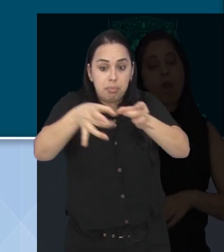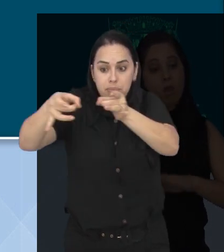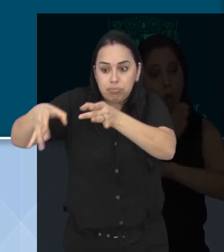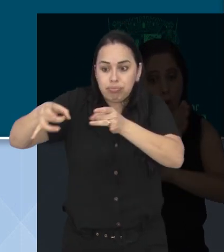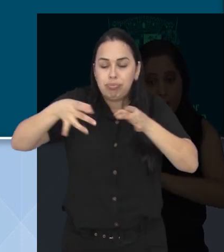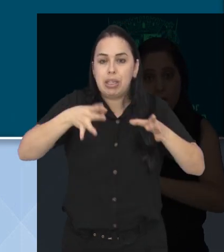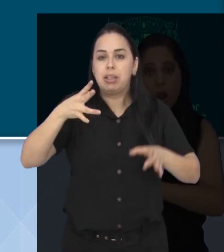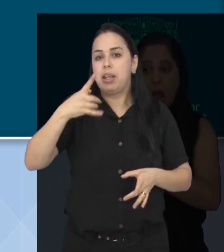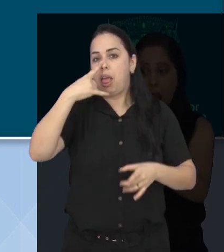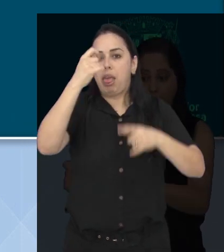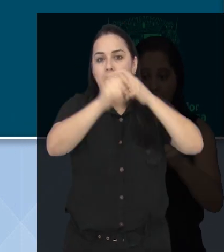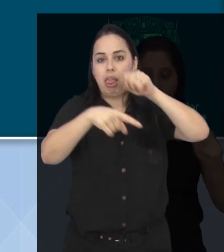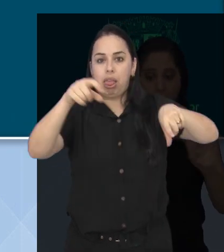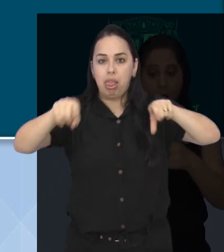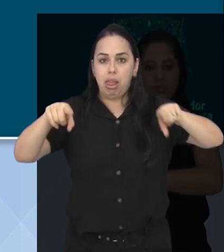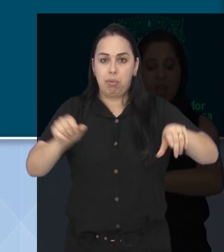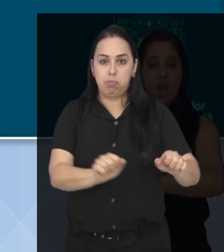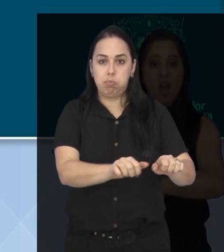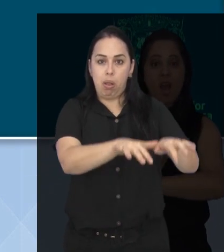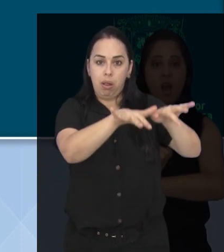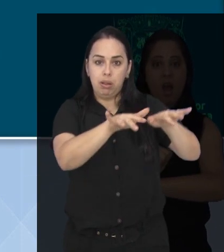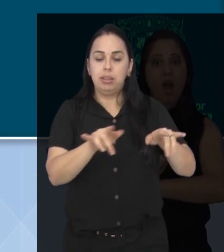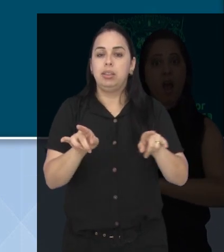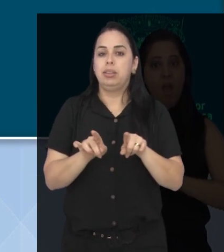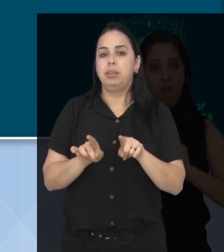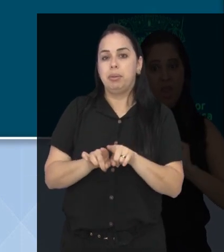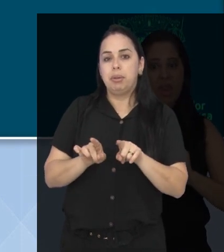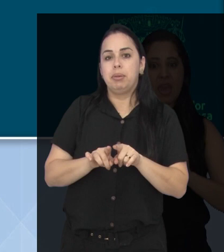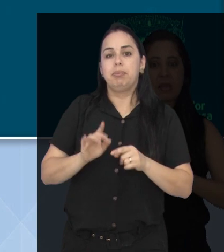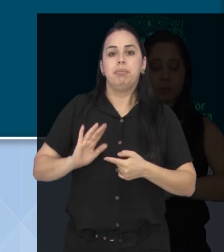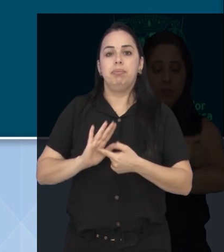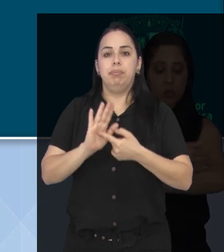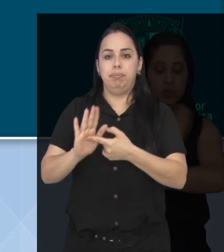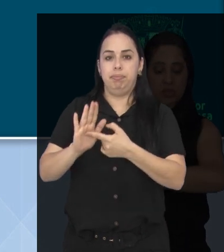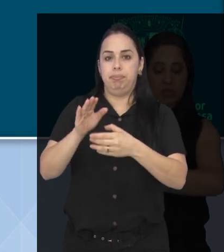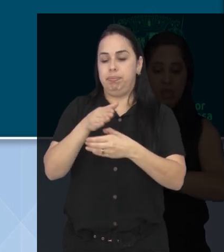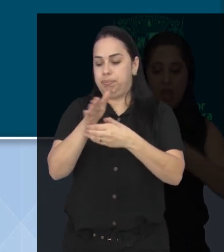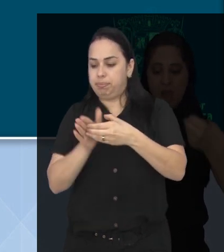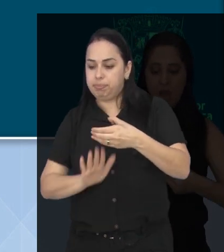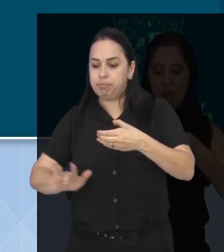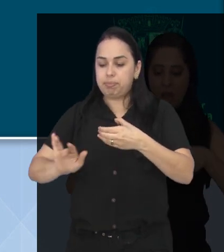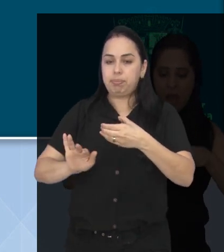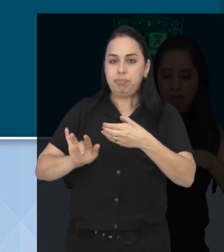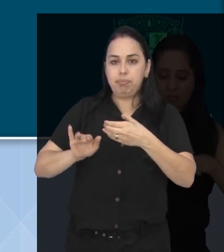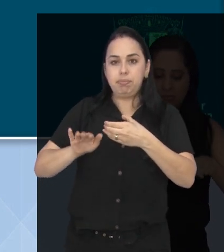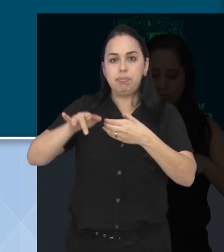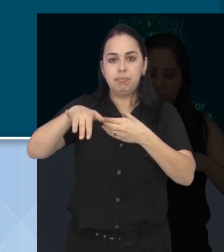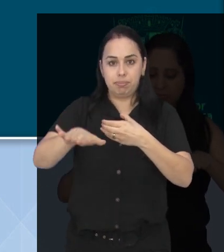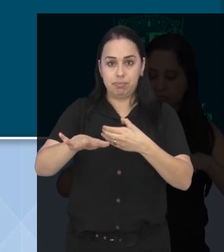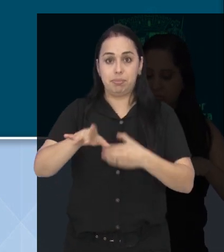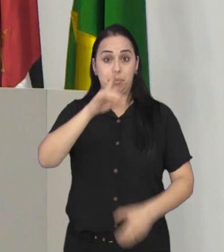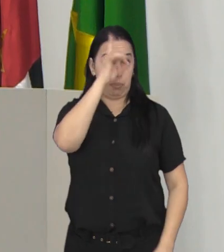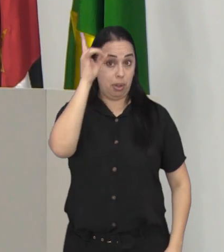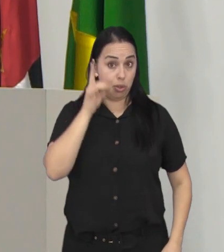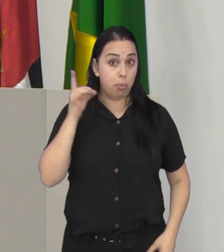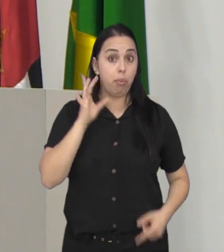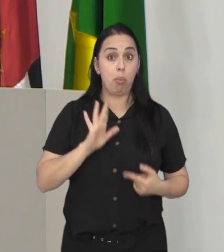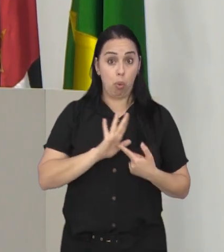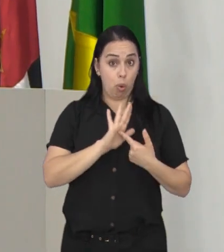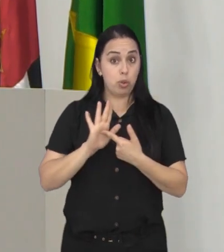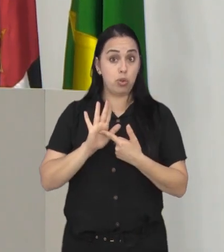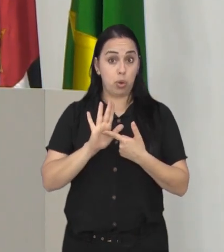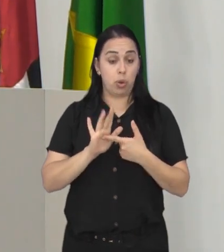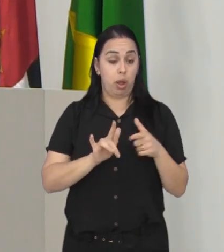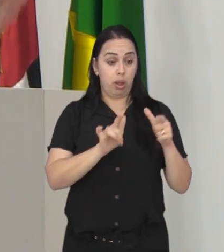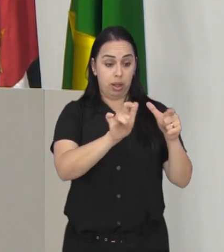estariam abandonados e acumulando lixo. O parlamentar também apontou irregularidades e despejo de esgoto nessas áreas. Dulce